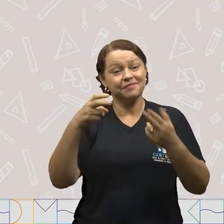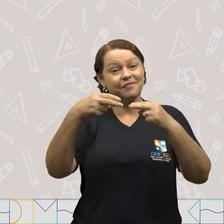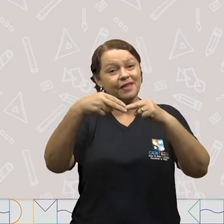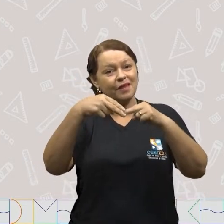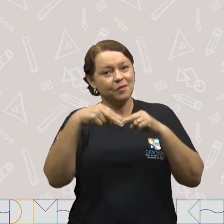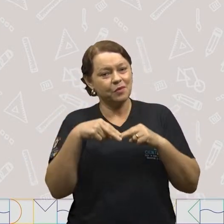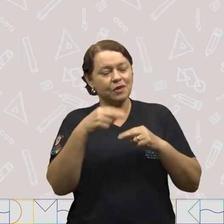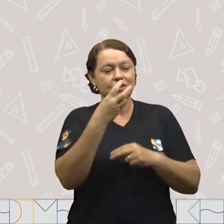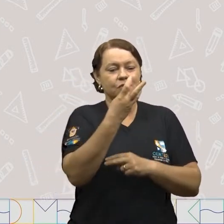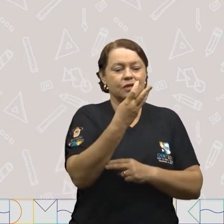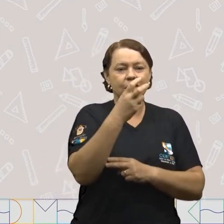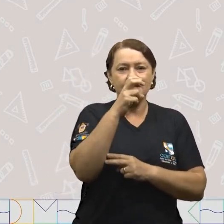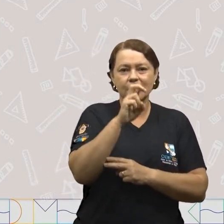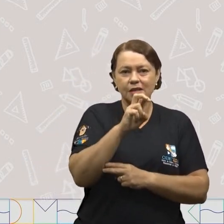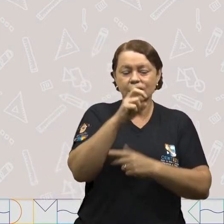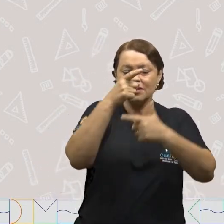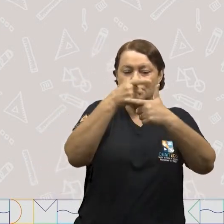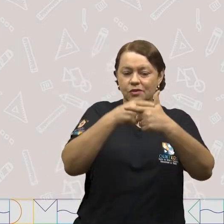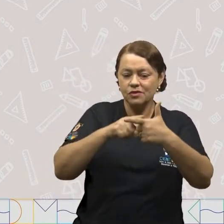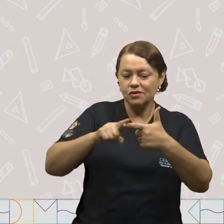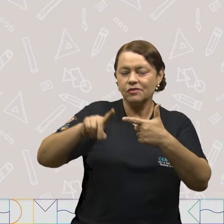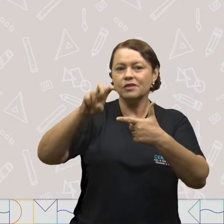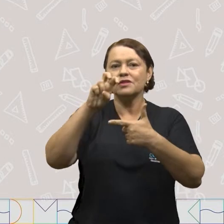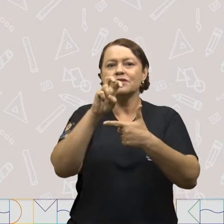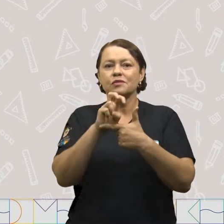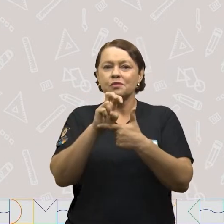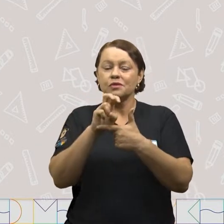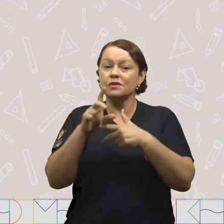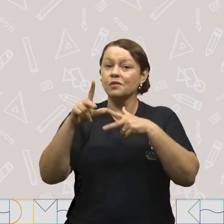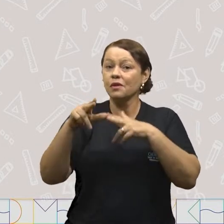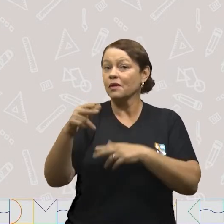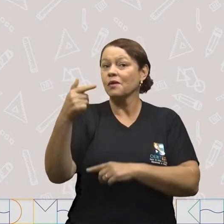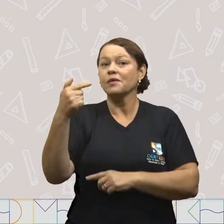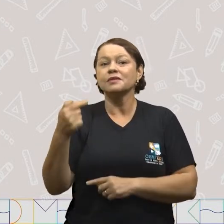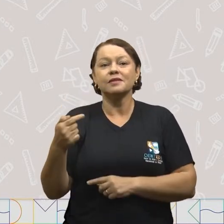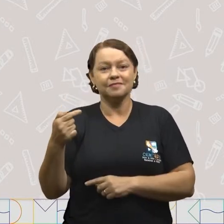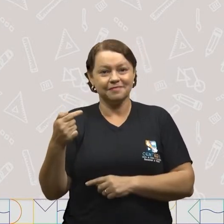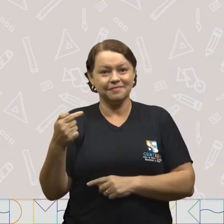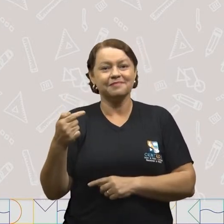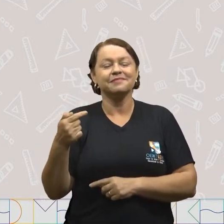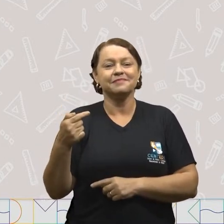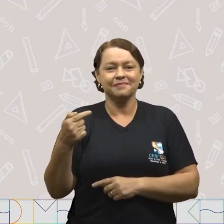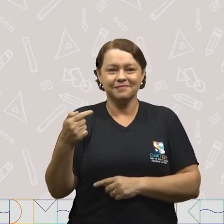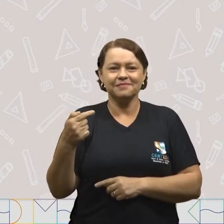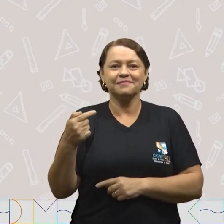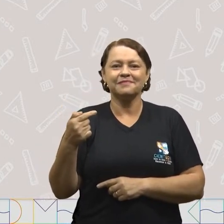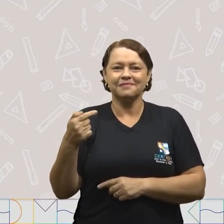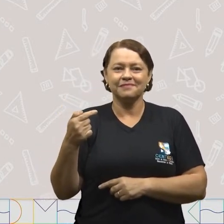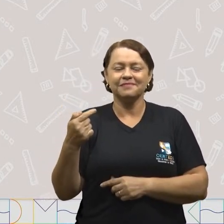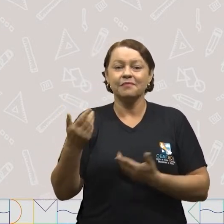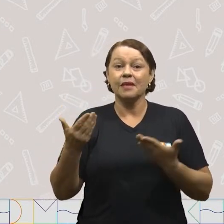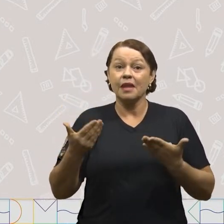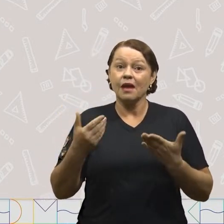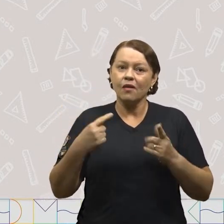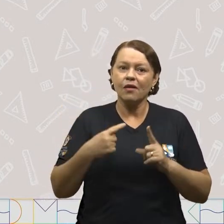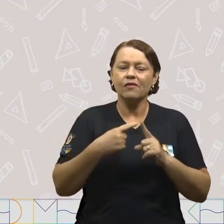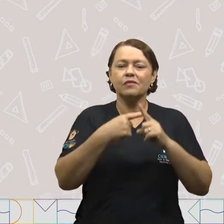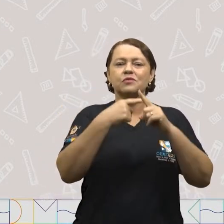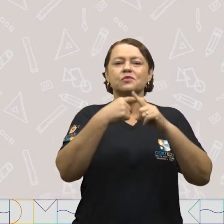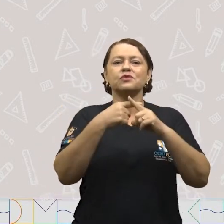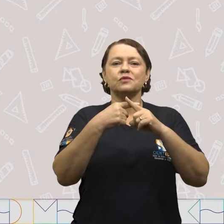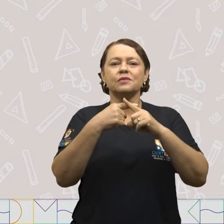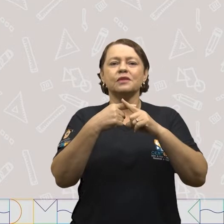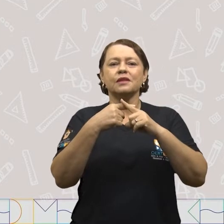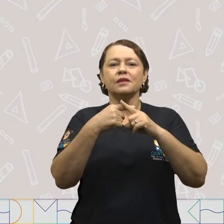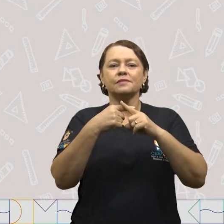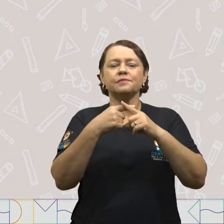Logo, trinta e cinco dividido para cinco é igual a sete. E agora vamos fazer a multiplicação.